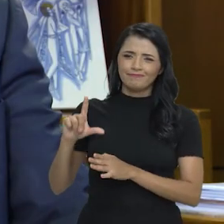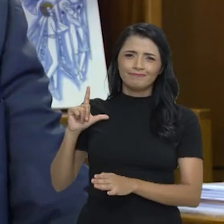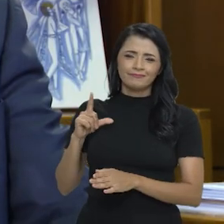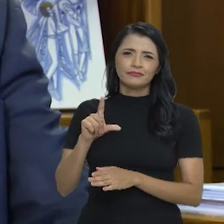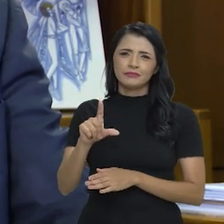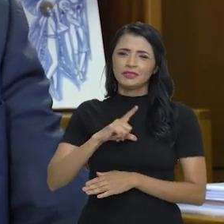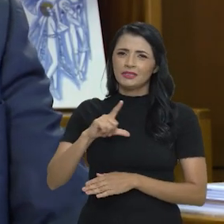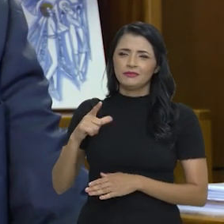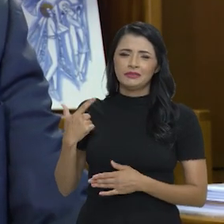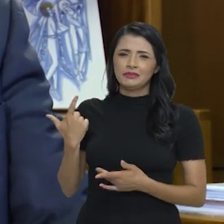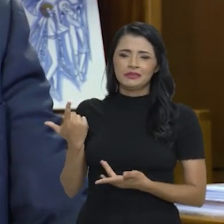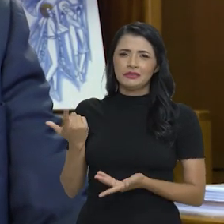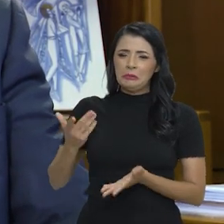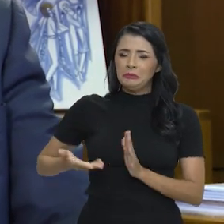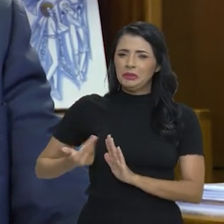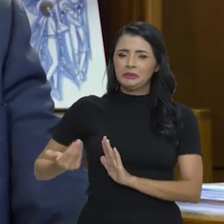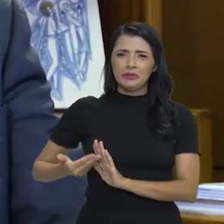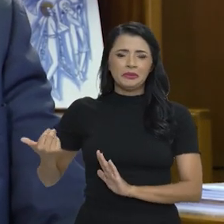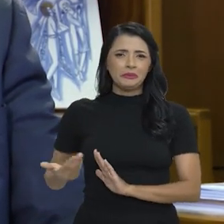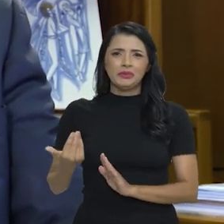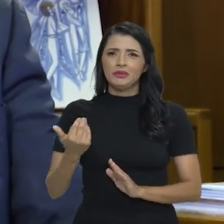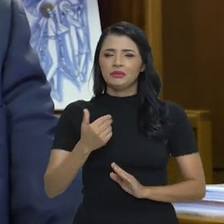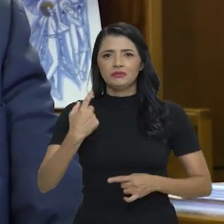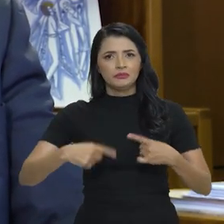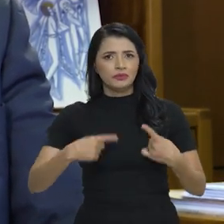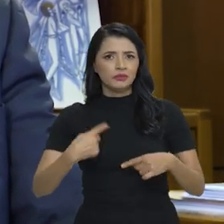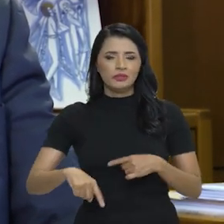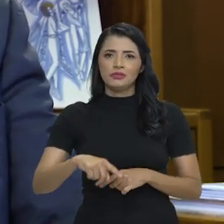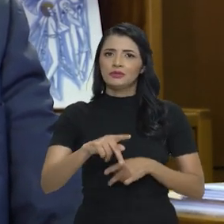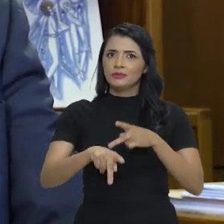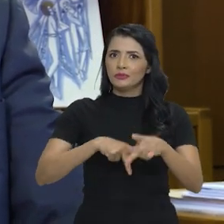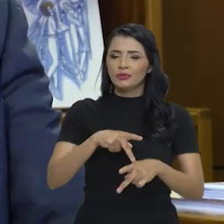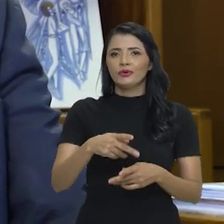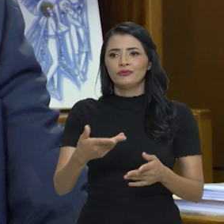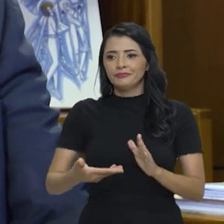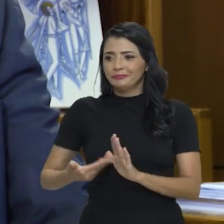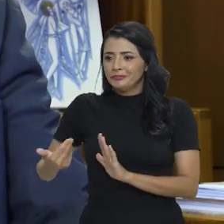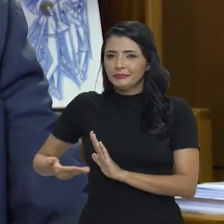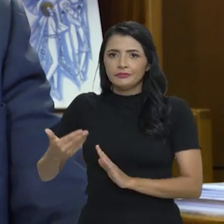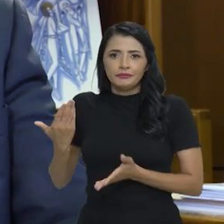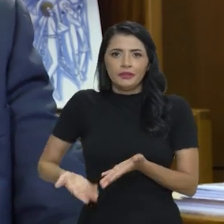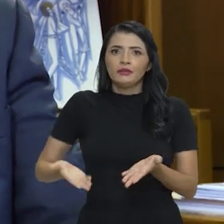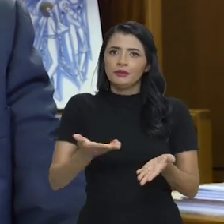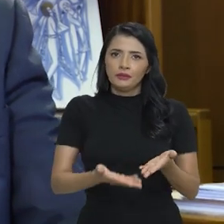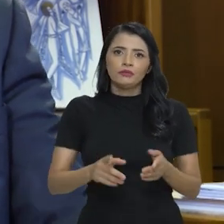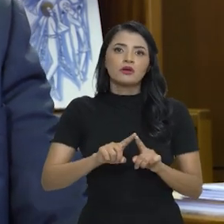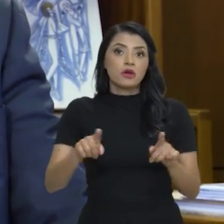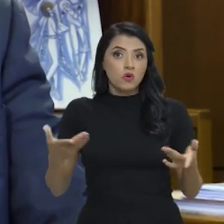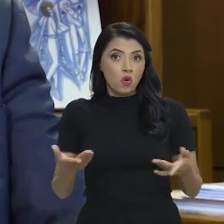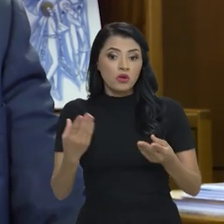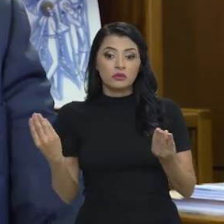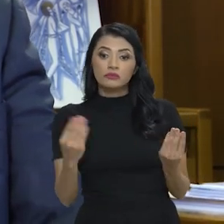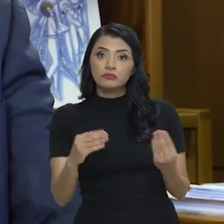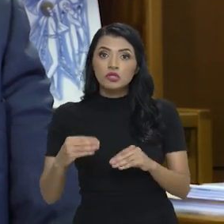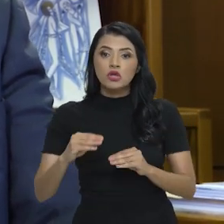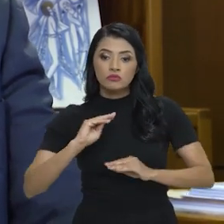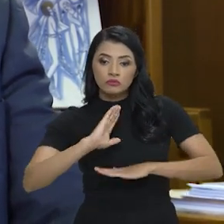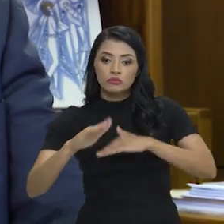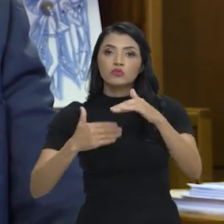profundas desconstruções das políticas públicas e nós precisamos, nessa reconstrução,